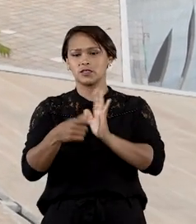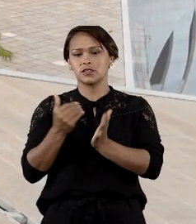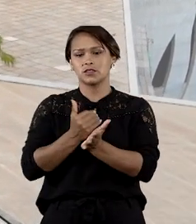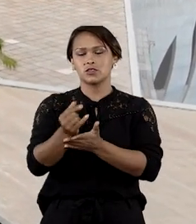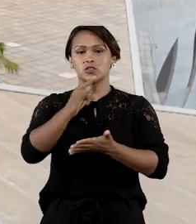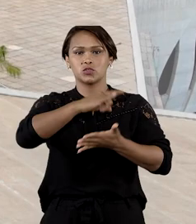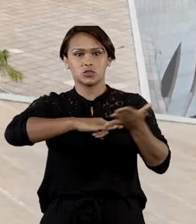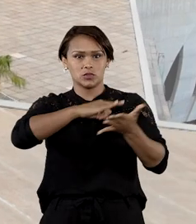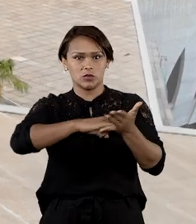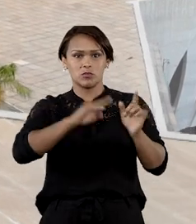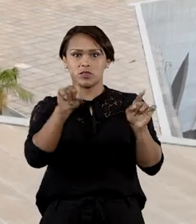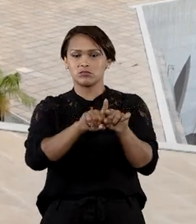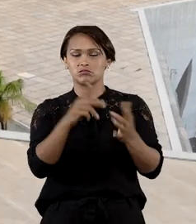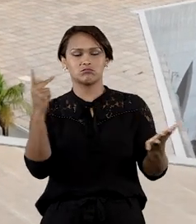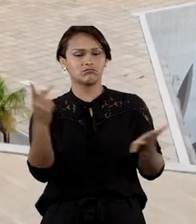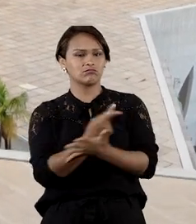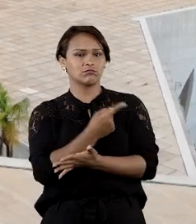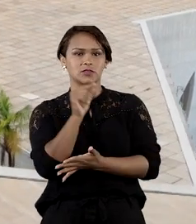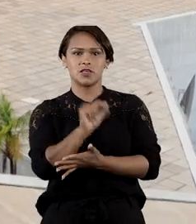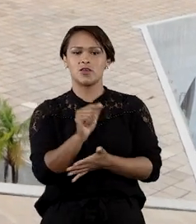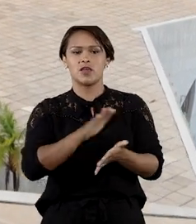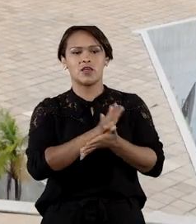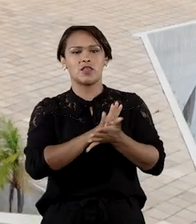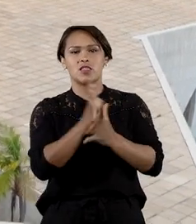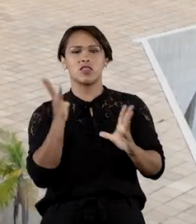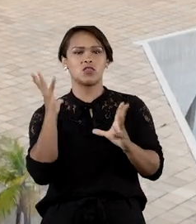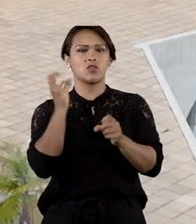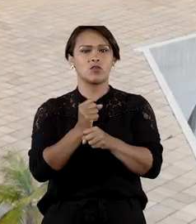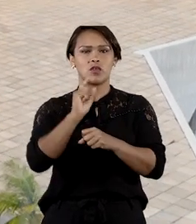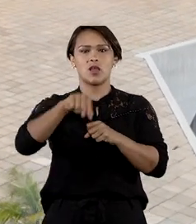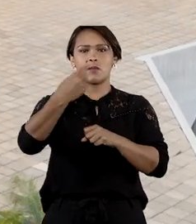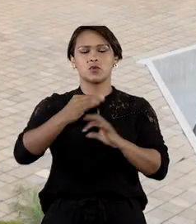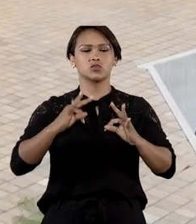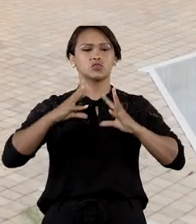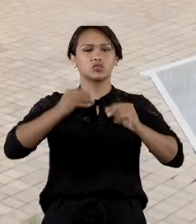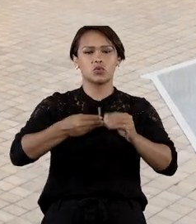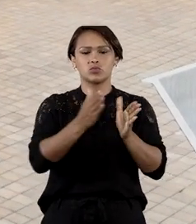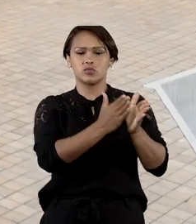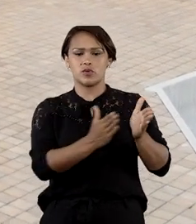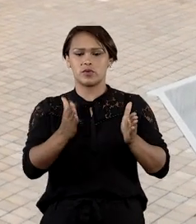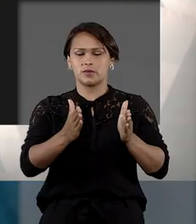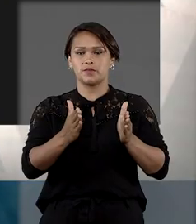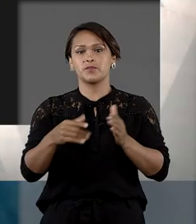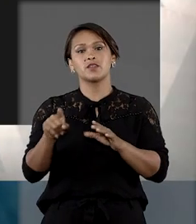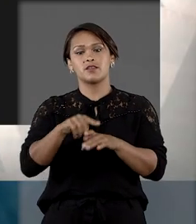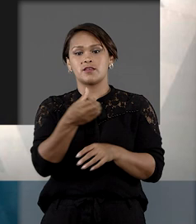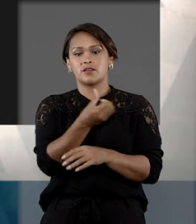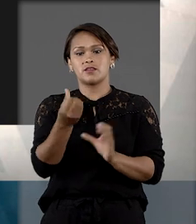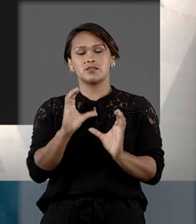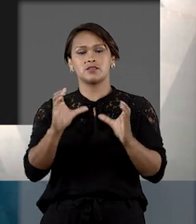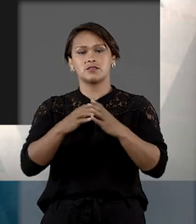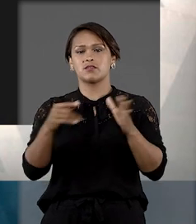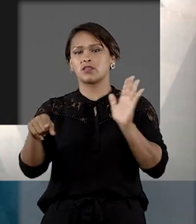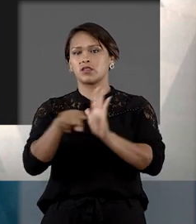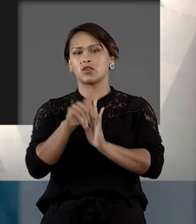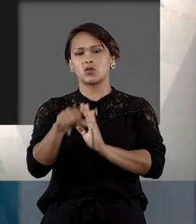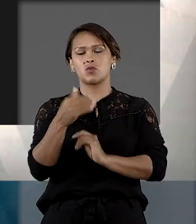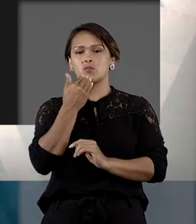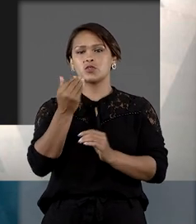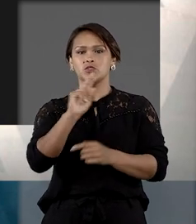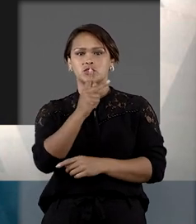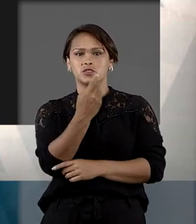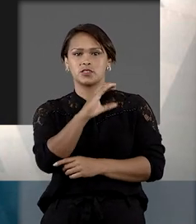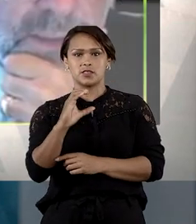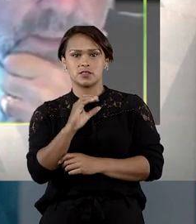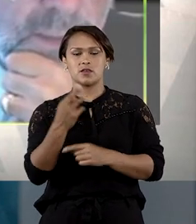documentalmente, o que não foi feito ou concluído após todo o período. A sexta turma negou o pedido de